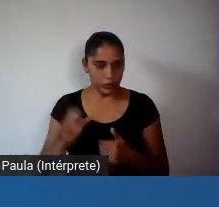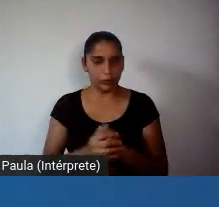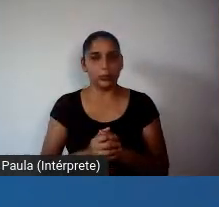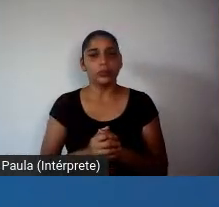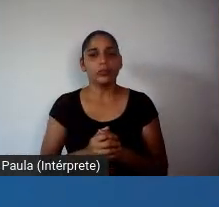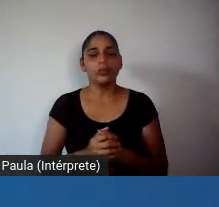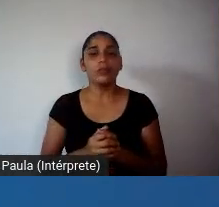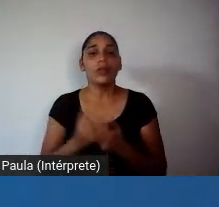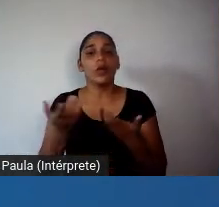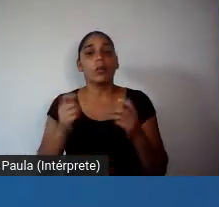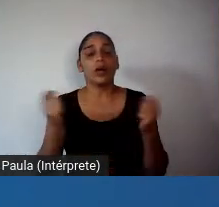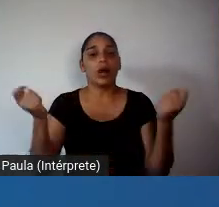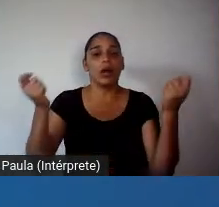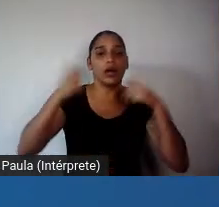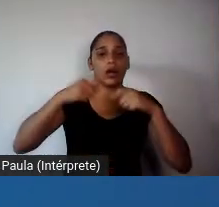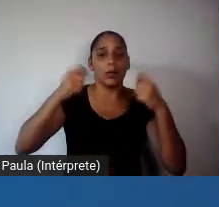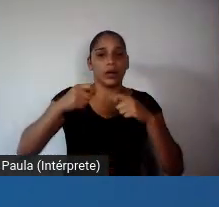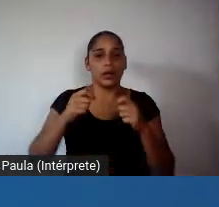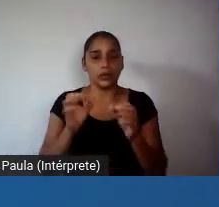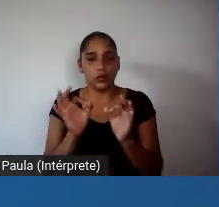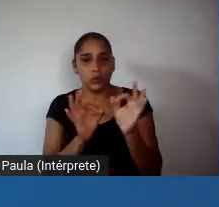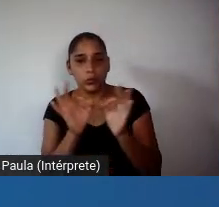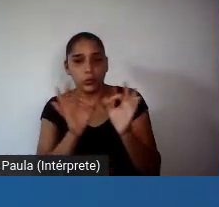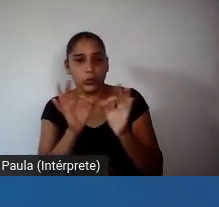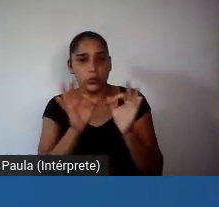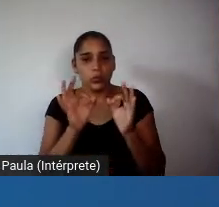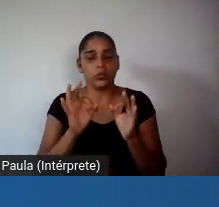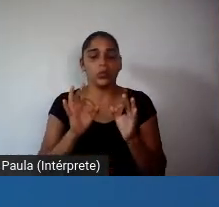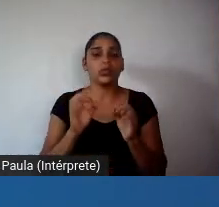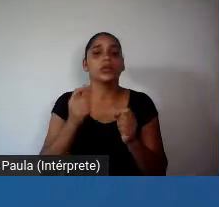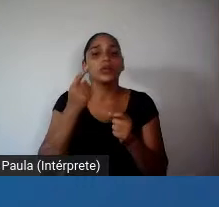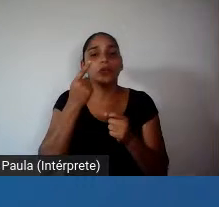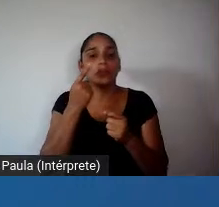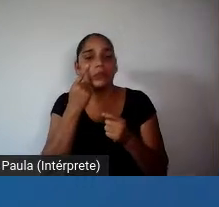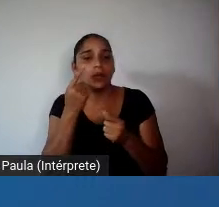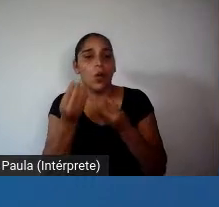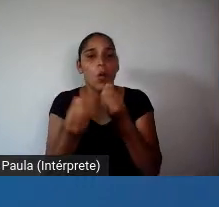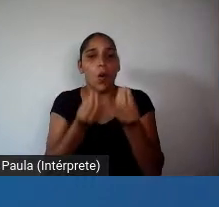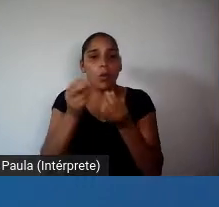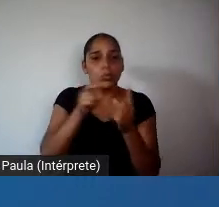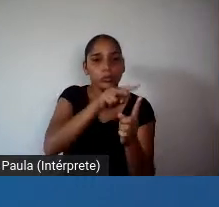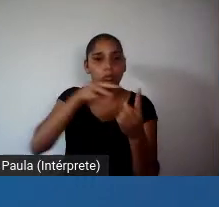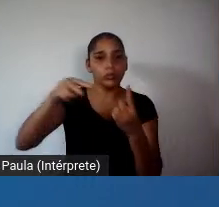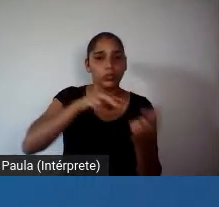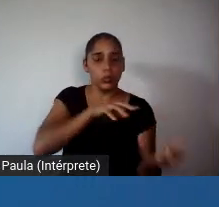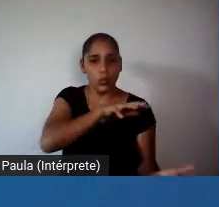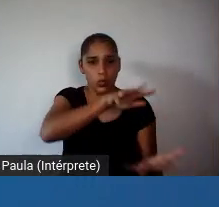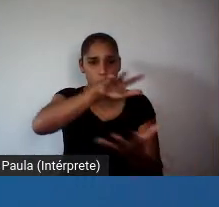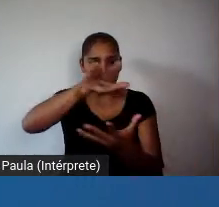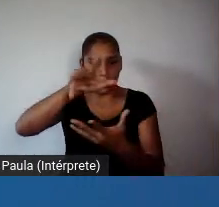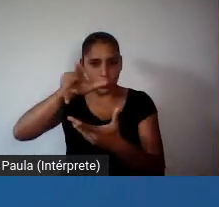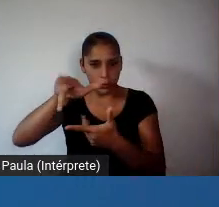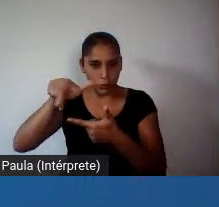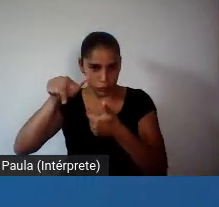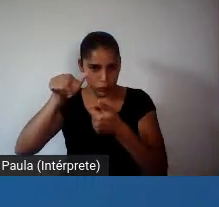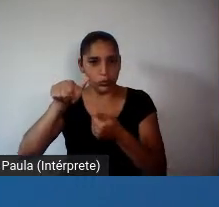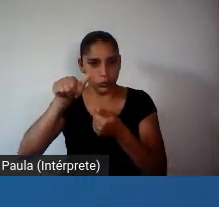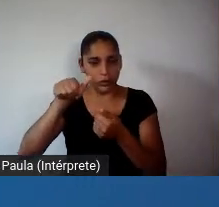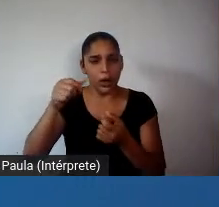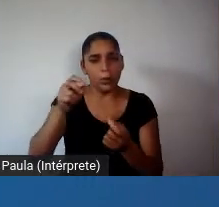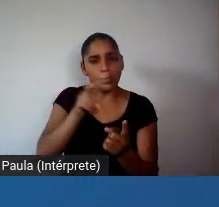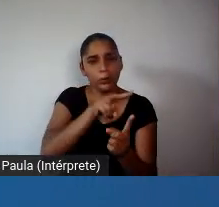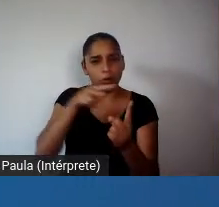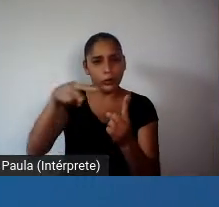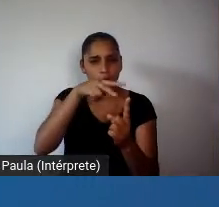né, refletiu muito a capacidade de ver o mundo, né, de enxergar o mundo, da perspectiva política dos